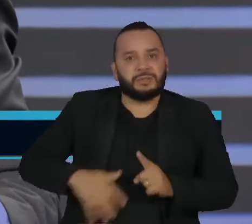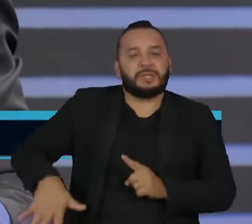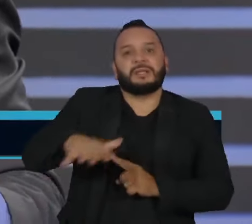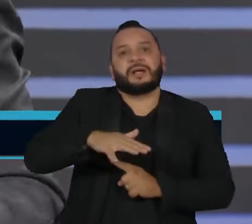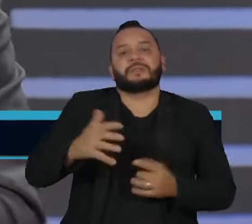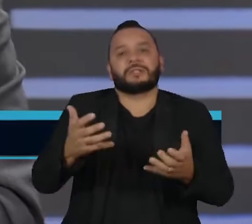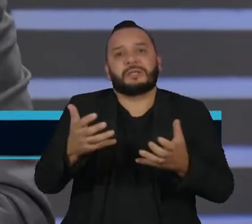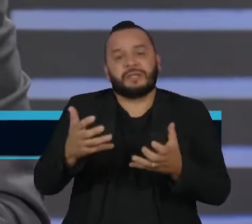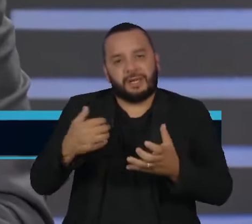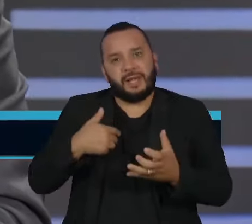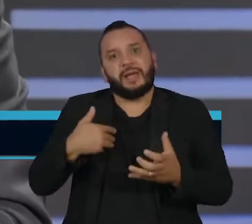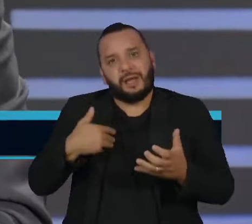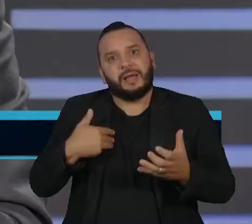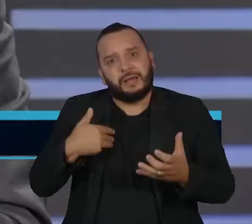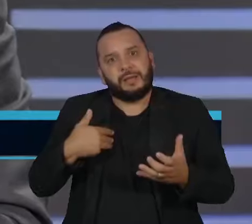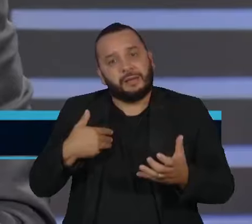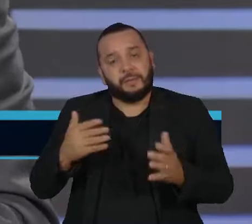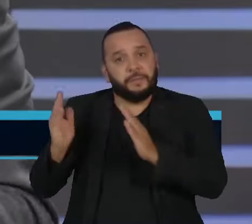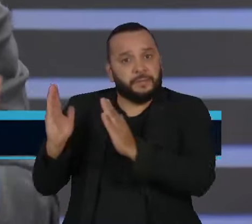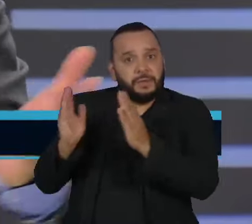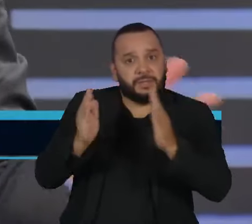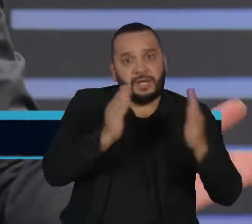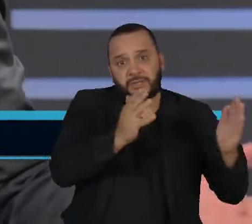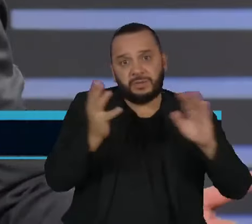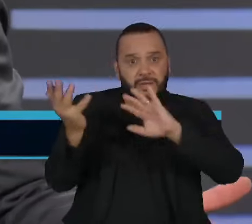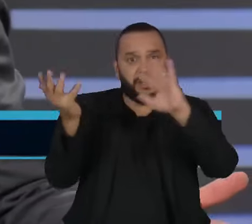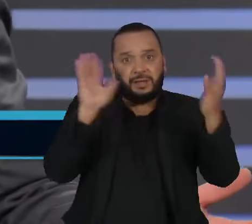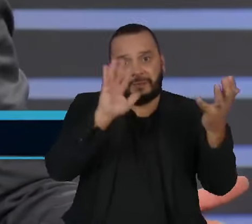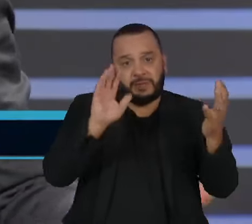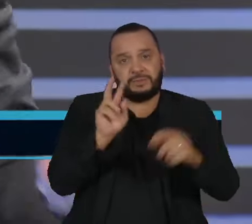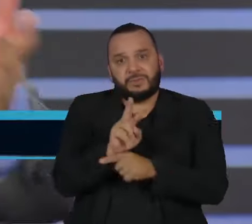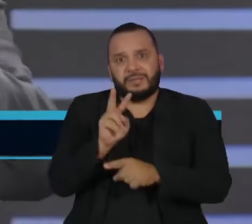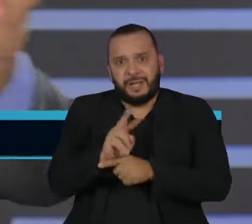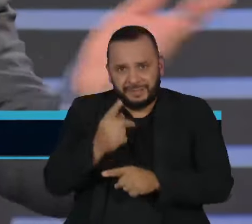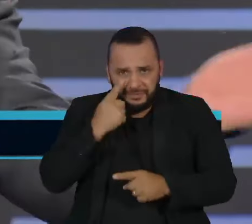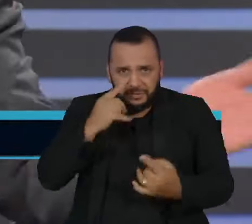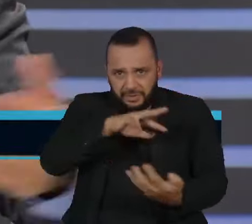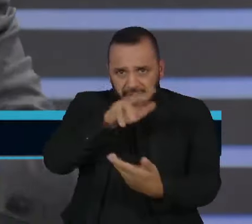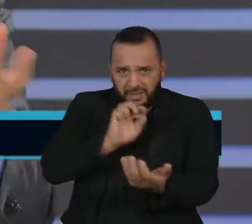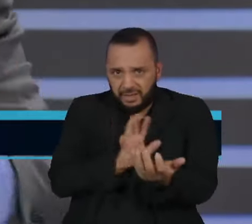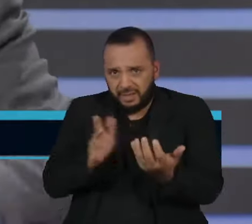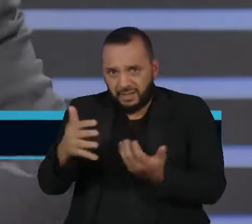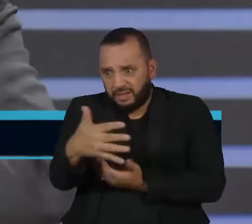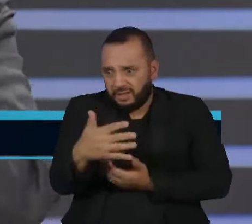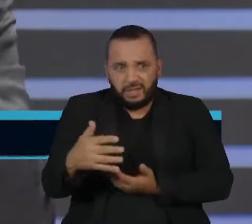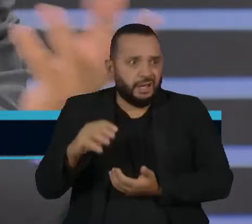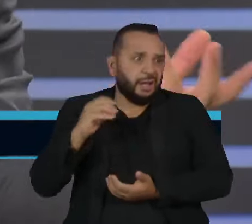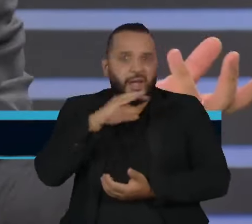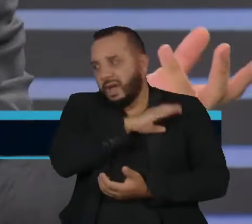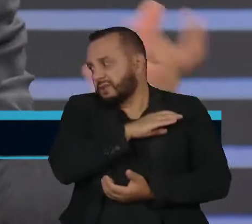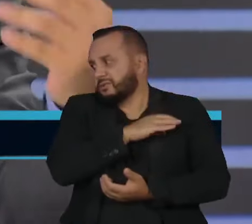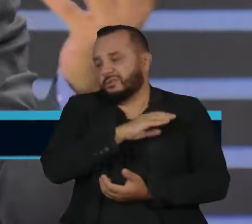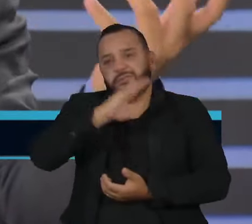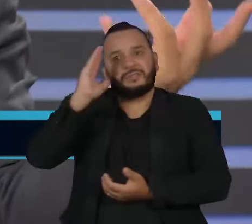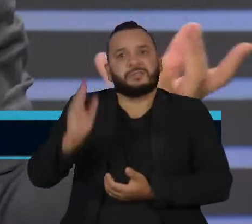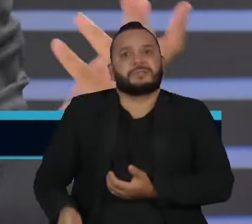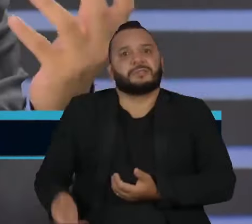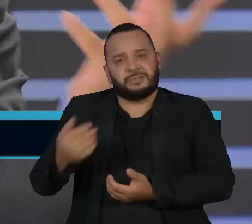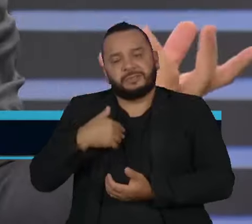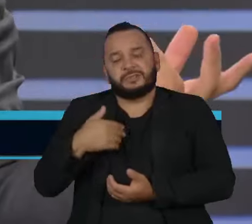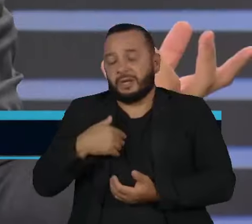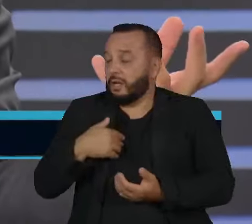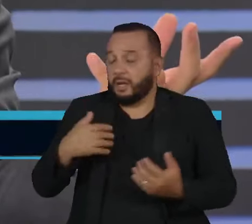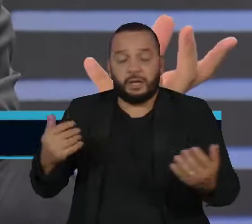mudar seus processos climáticos. A gente está vendo um elninho que esquentou, o centro-oeste, o sul, está vivendo uma panela de